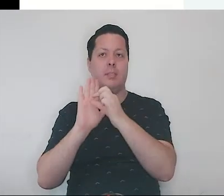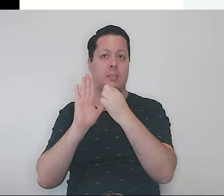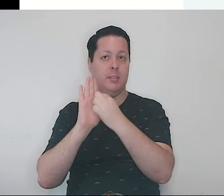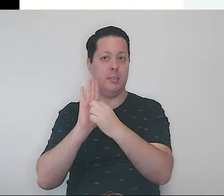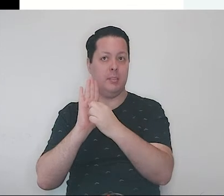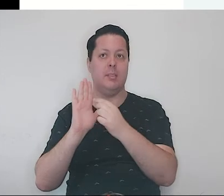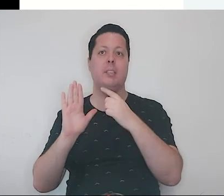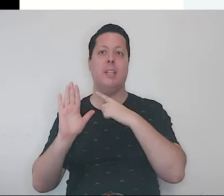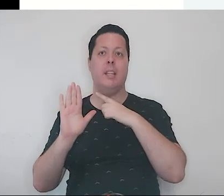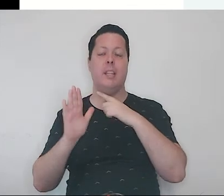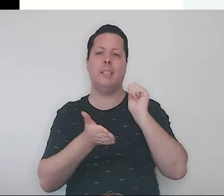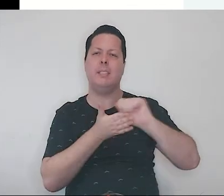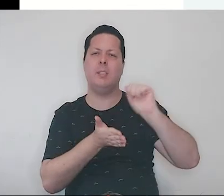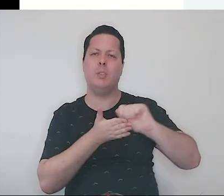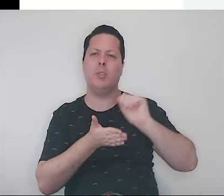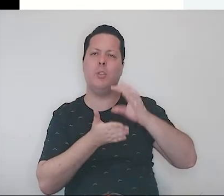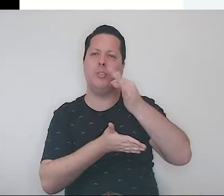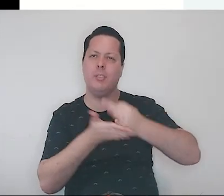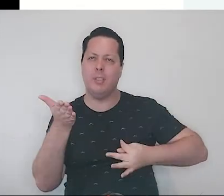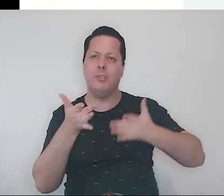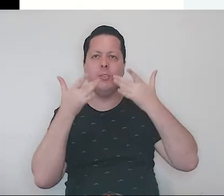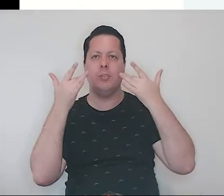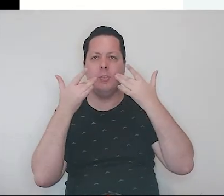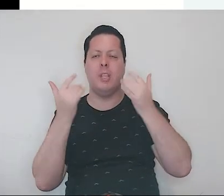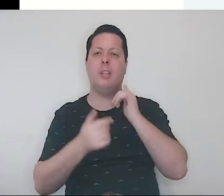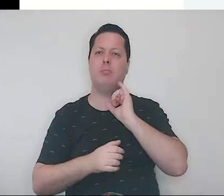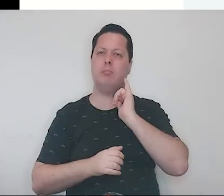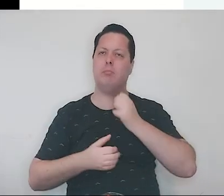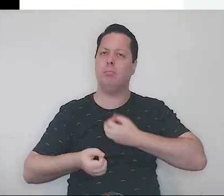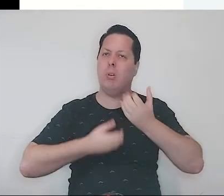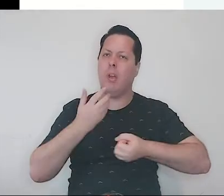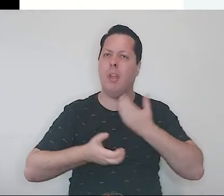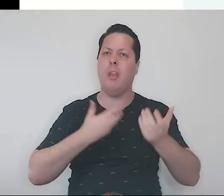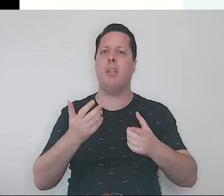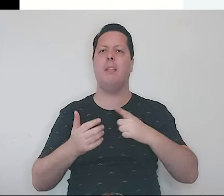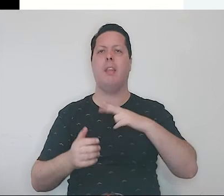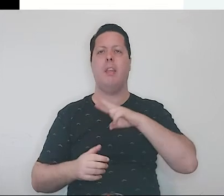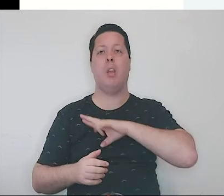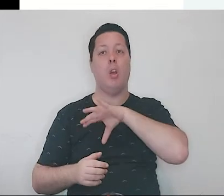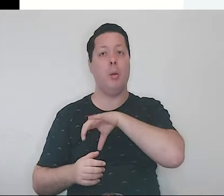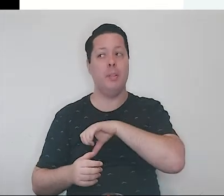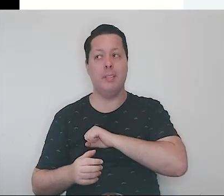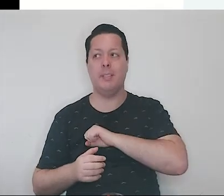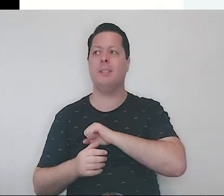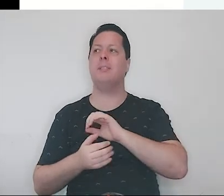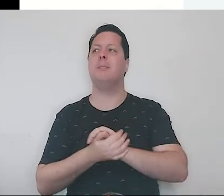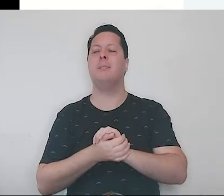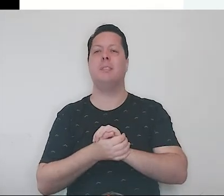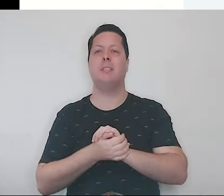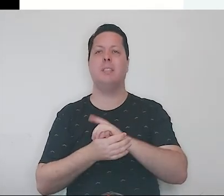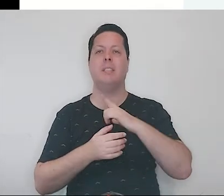Mantaro Kubota, escritor, dramaturgo e poeta, Kazuo Hirotsu, romancista, crítico-literário e tradutor,